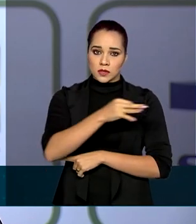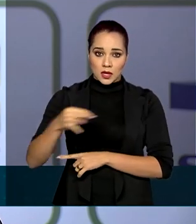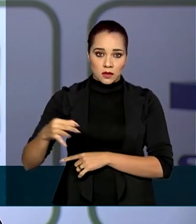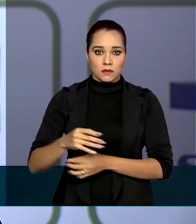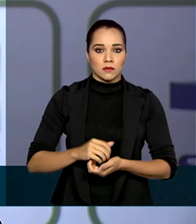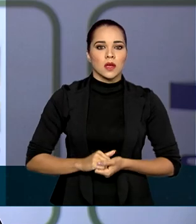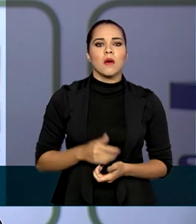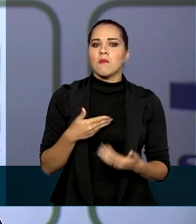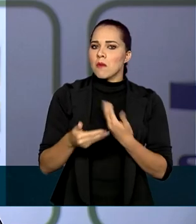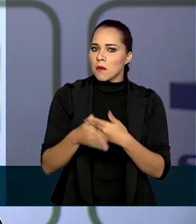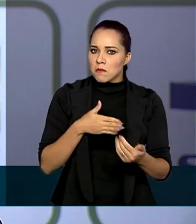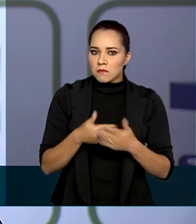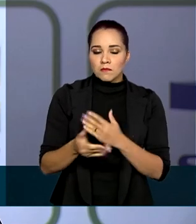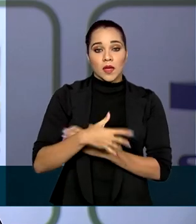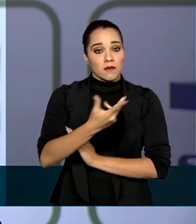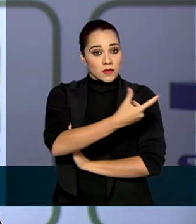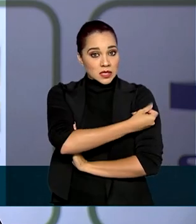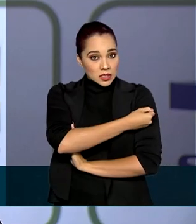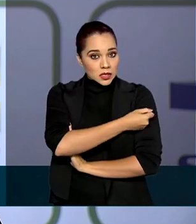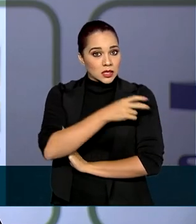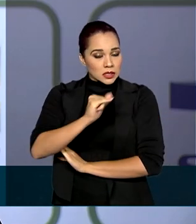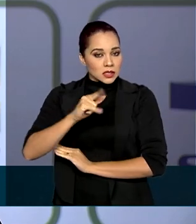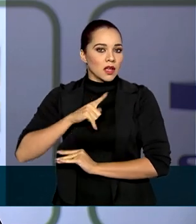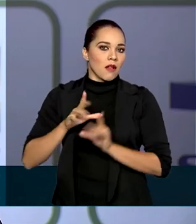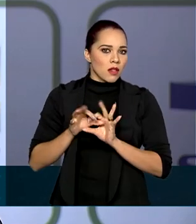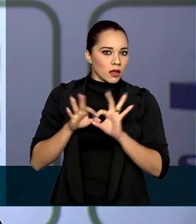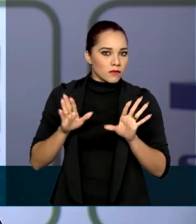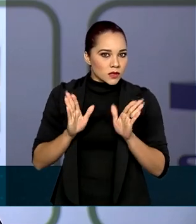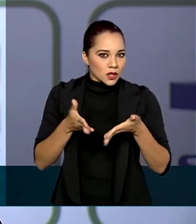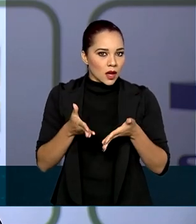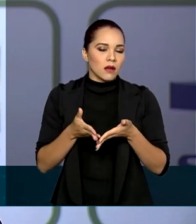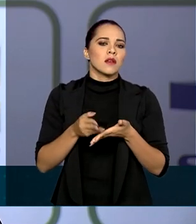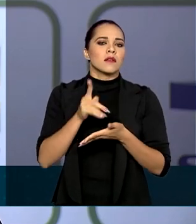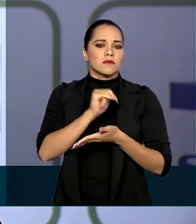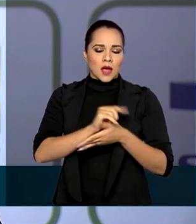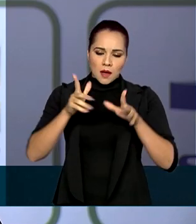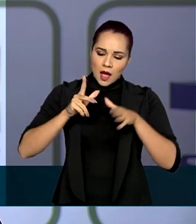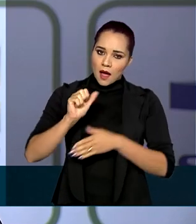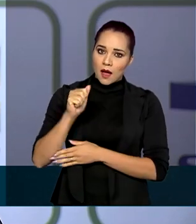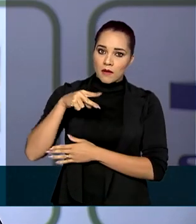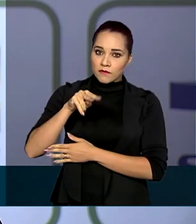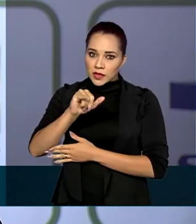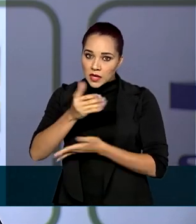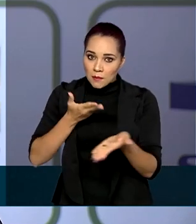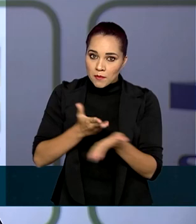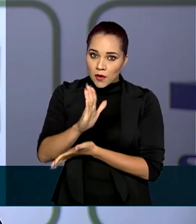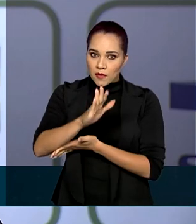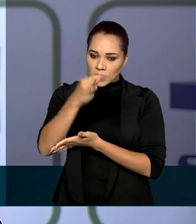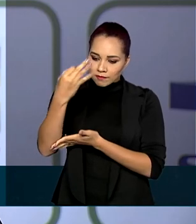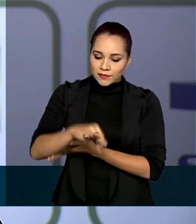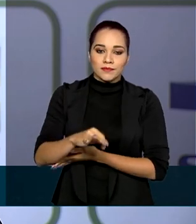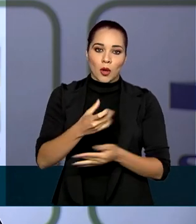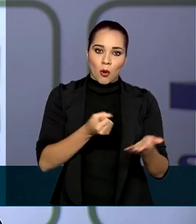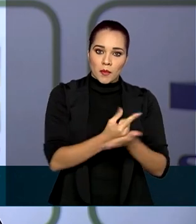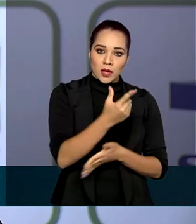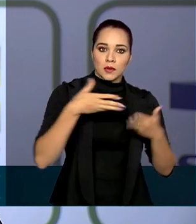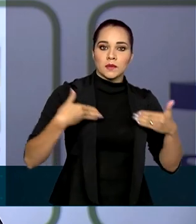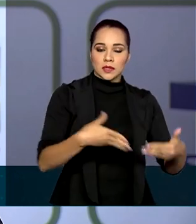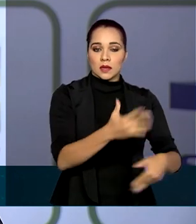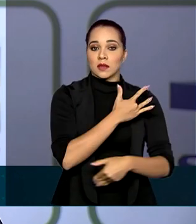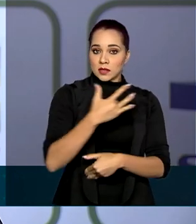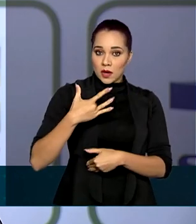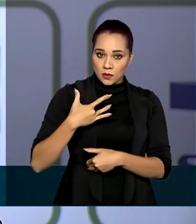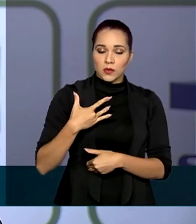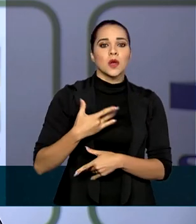Qualquer vacina, quando estiver disponível, certificada pela Anvisa e adquirida pelo Ministério da Saúde,